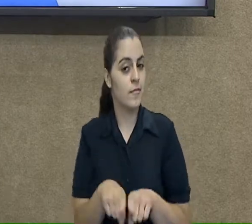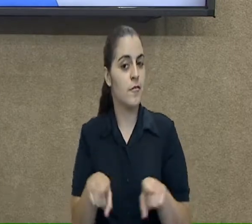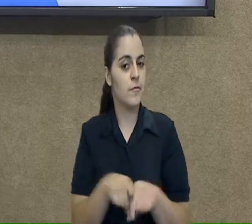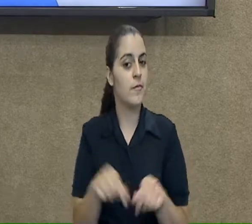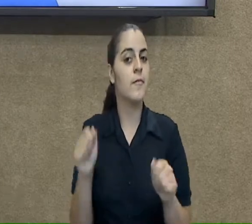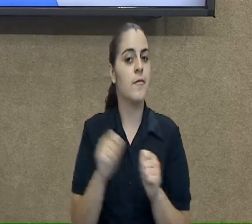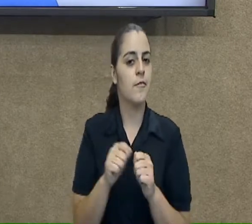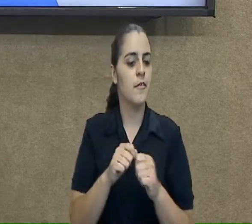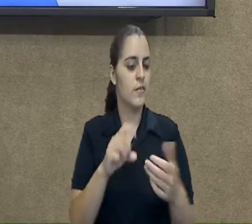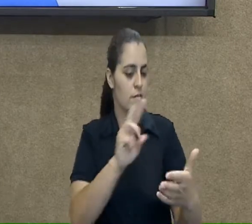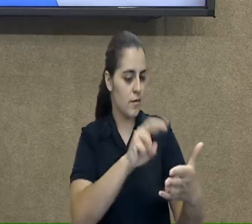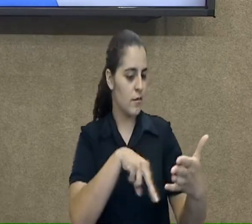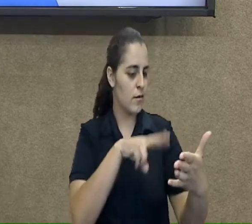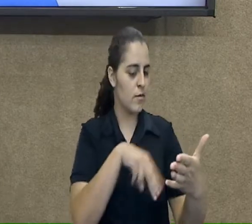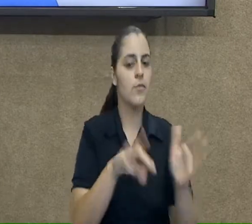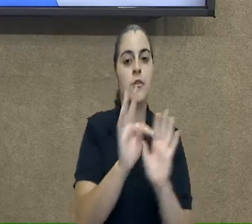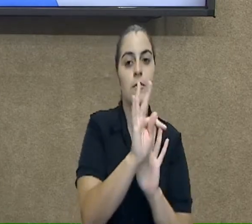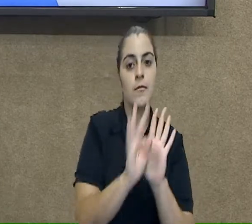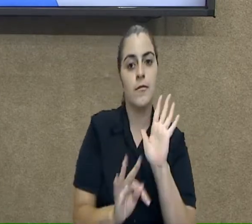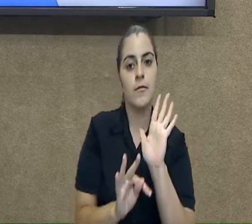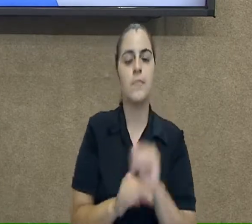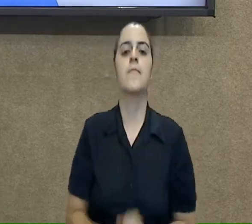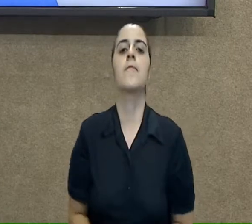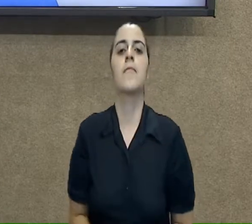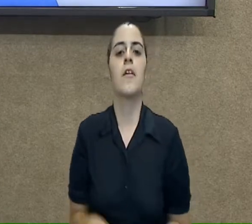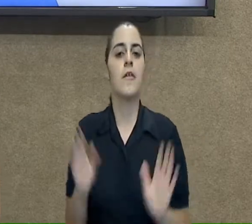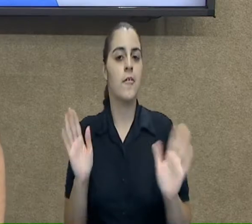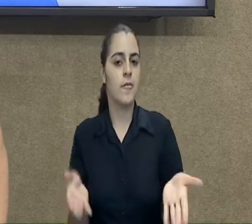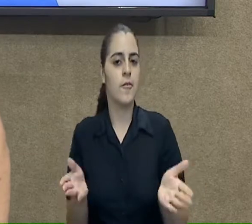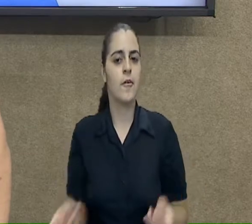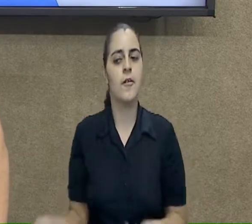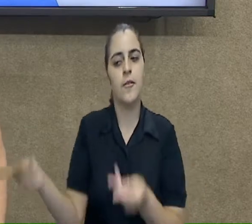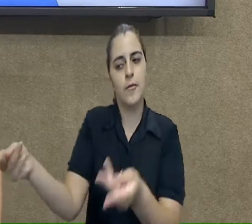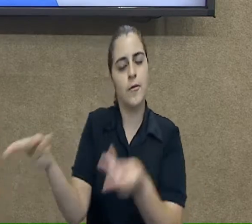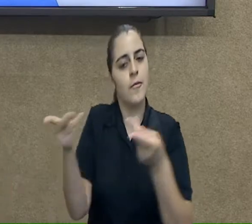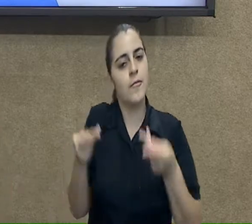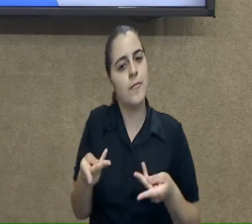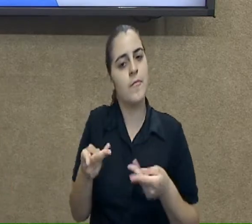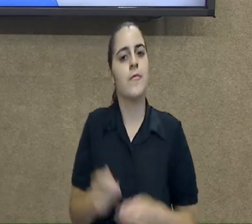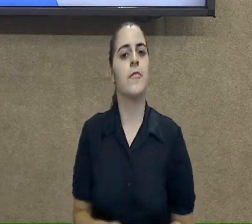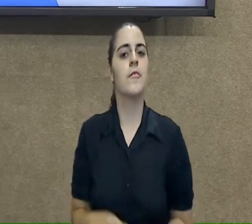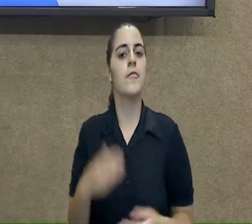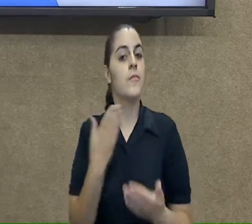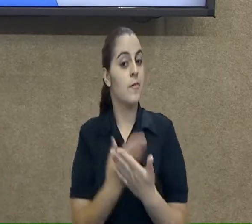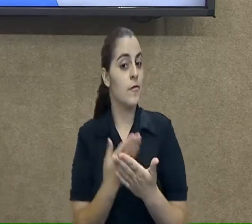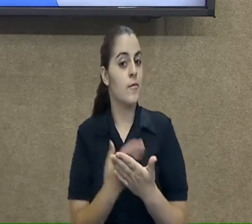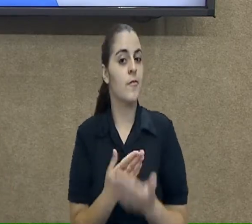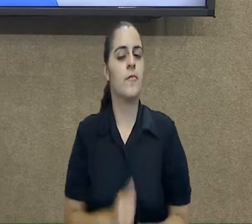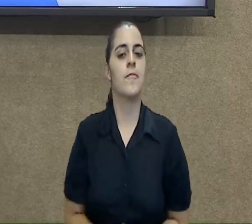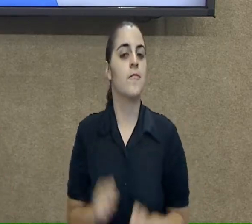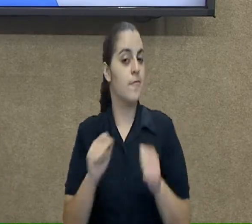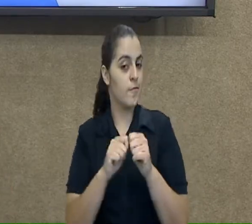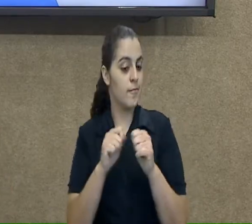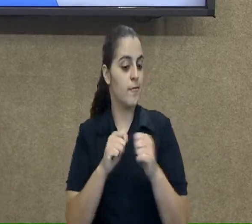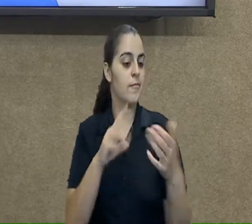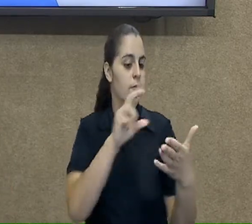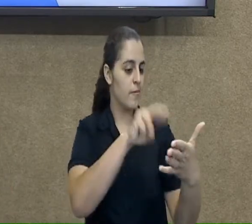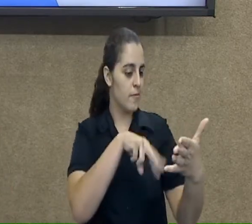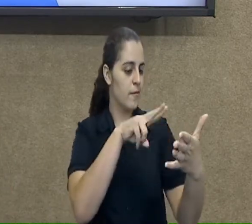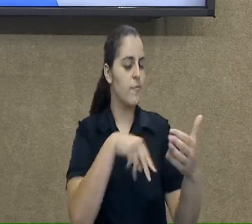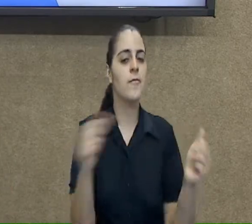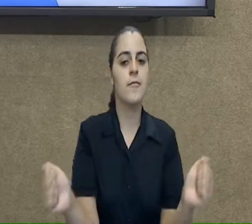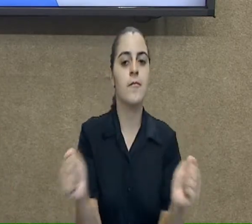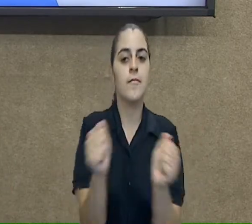fez a leitura leitura do texto. Agora eu convido você, meu estudante, a fazer a leitura